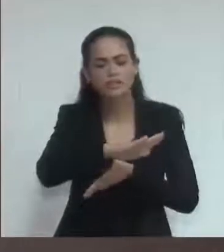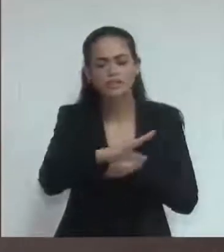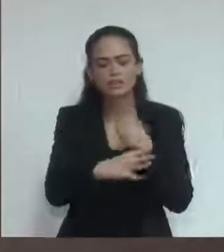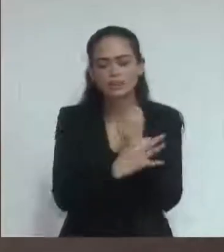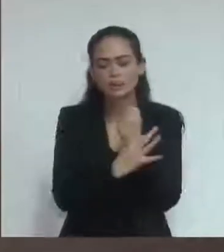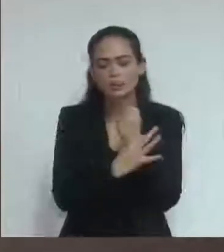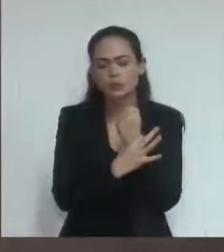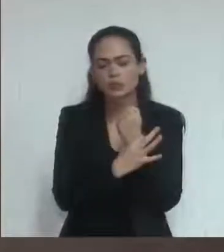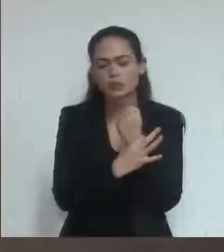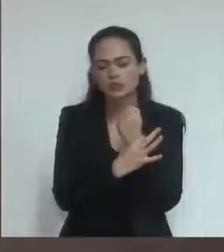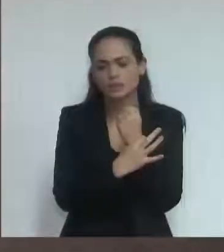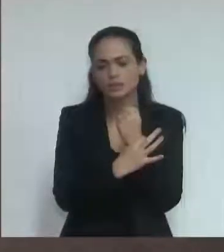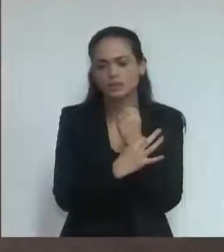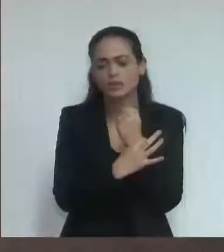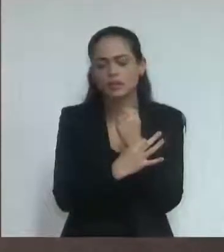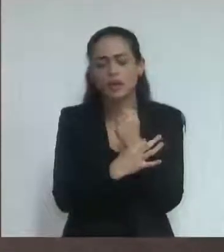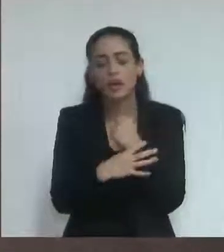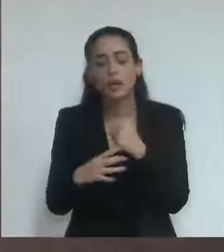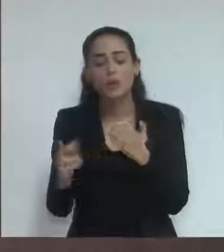e baixar todos os índices